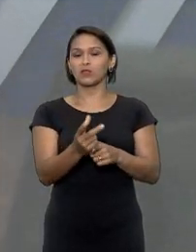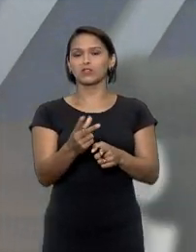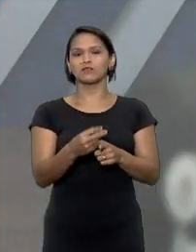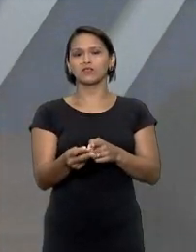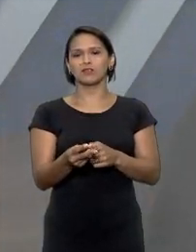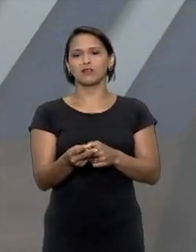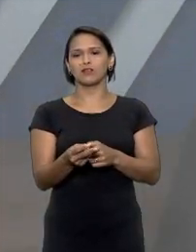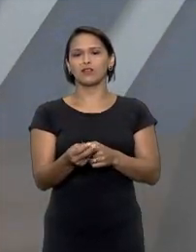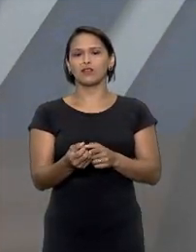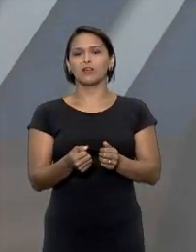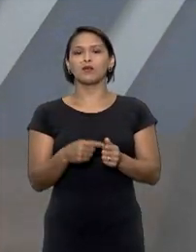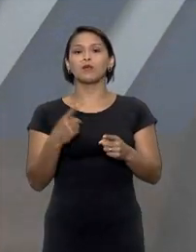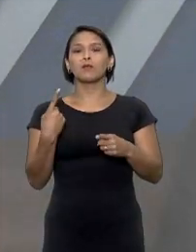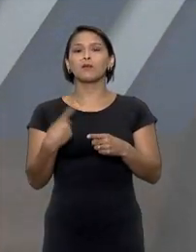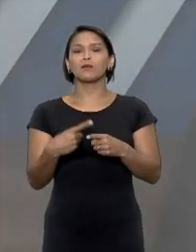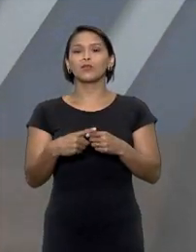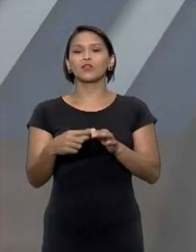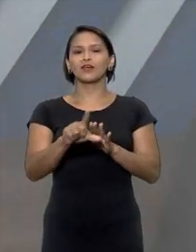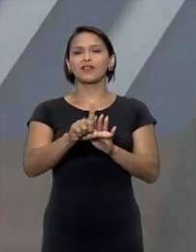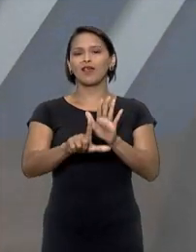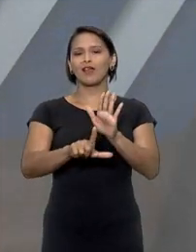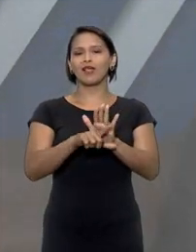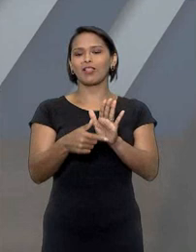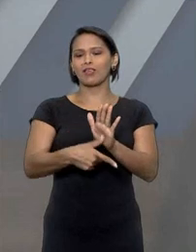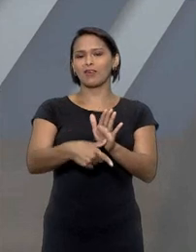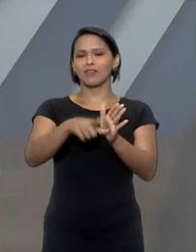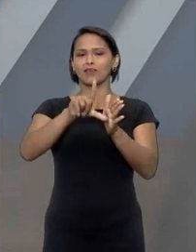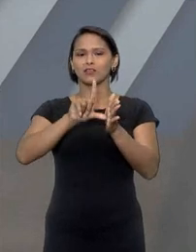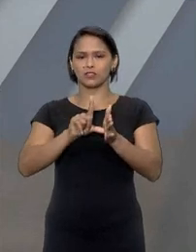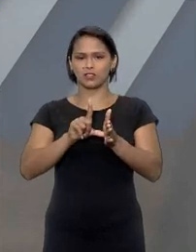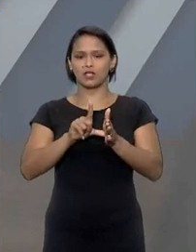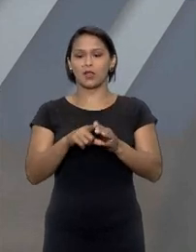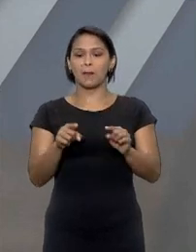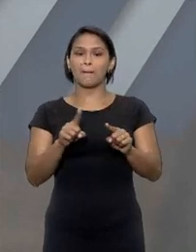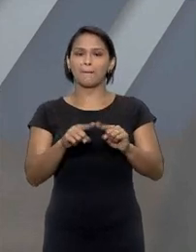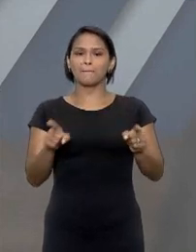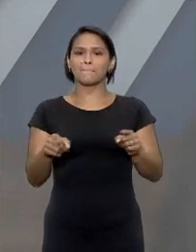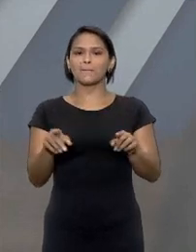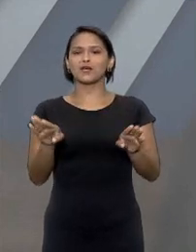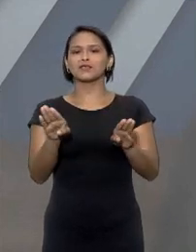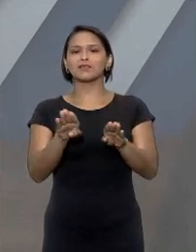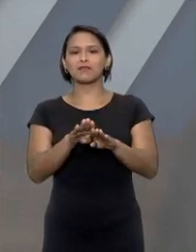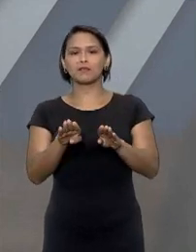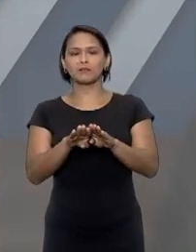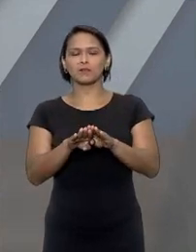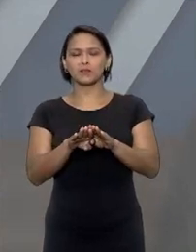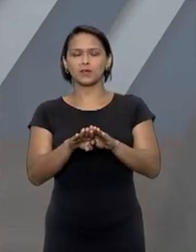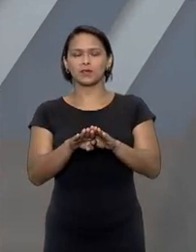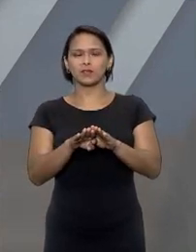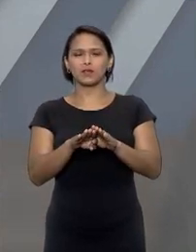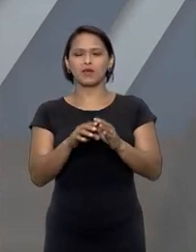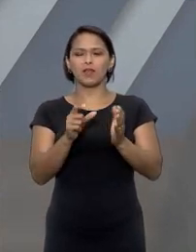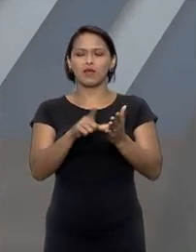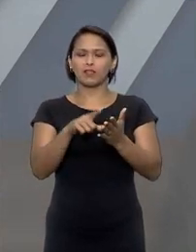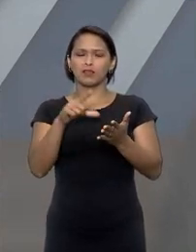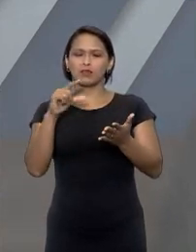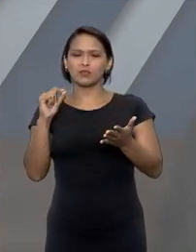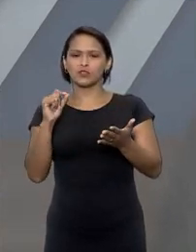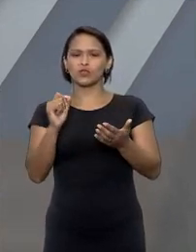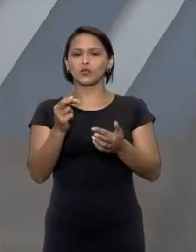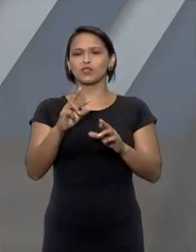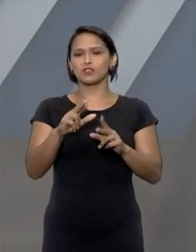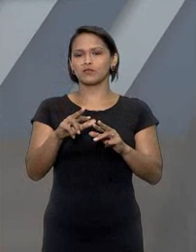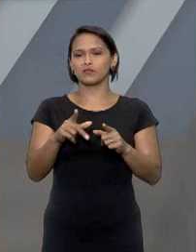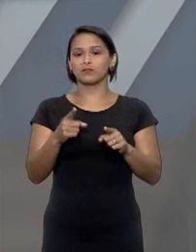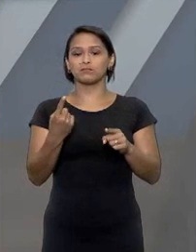é claro na lei número 8.009 de 1990 mas a mesma lei traz algumas exceções para essa regra